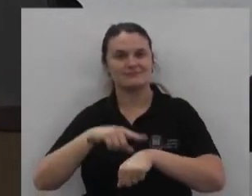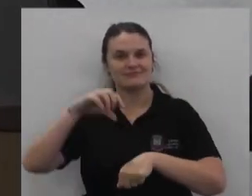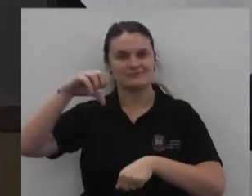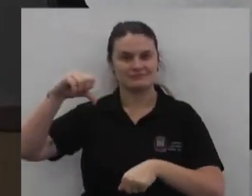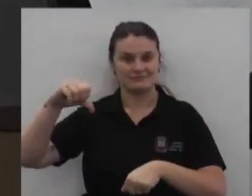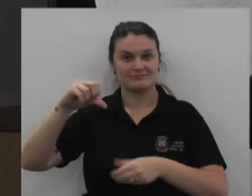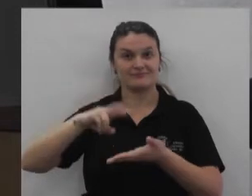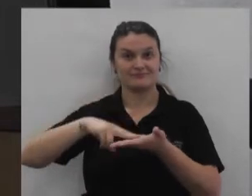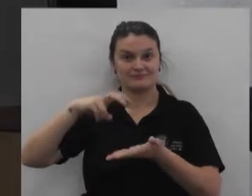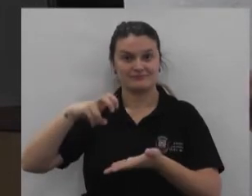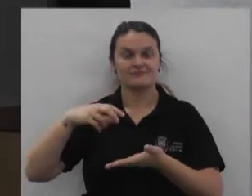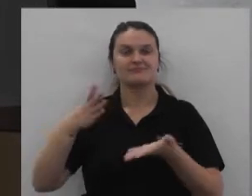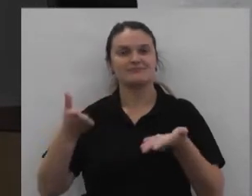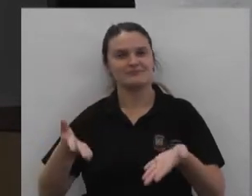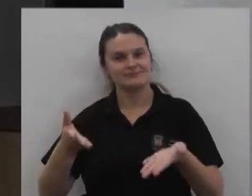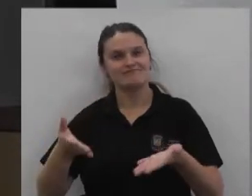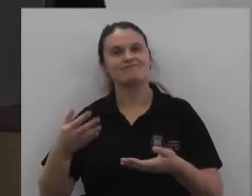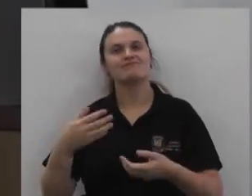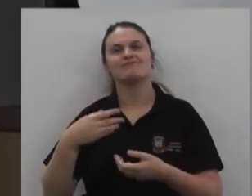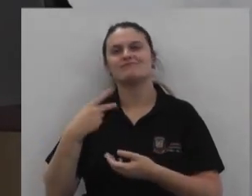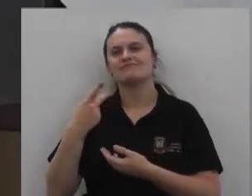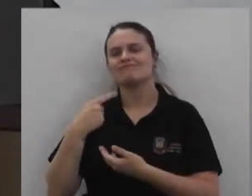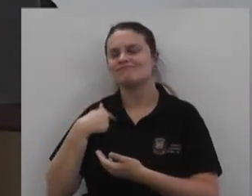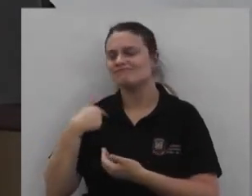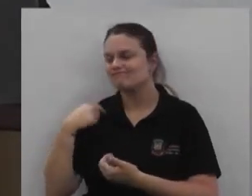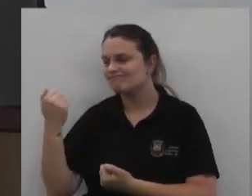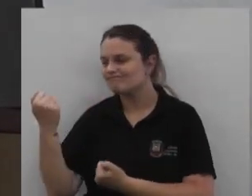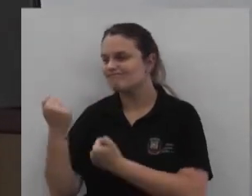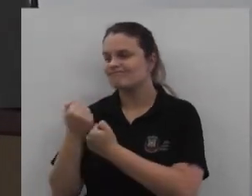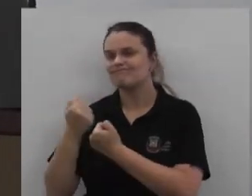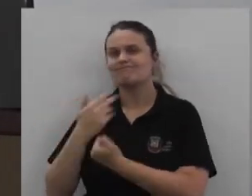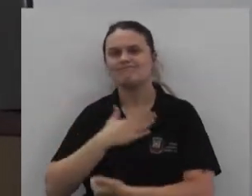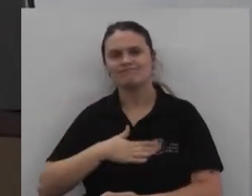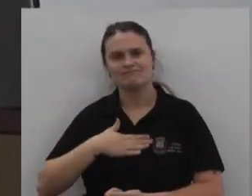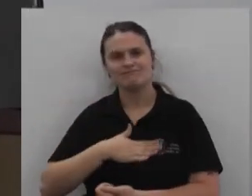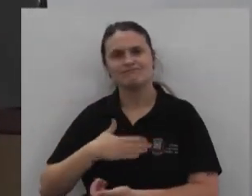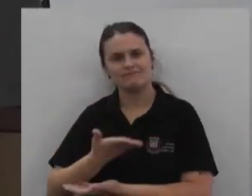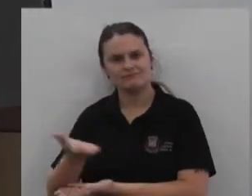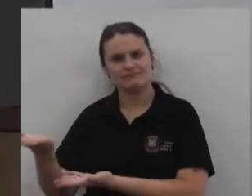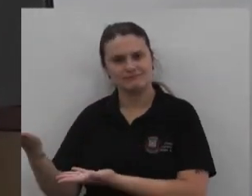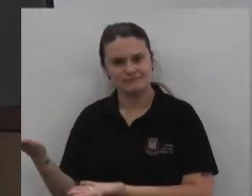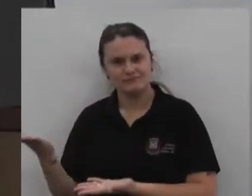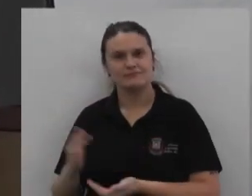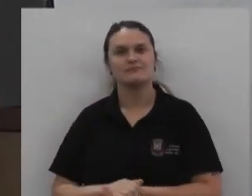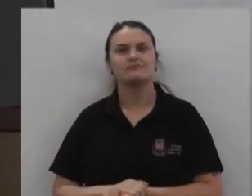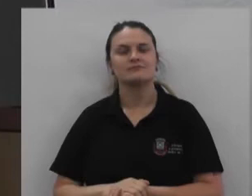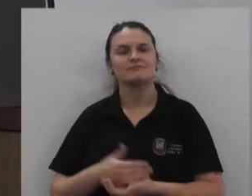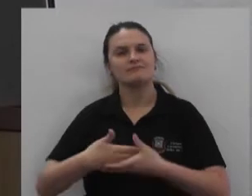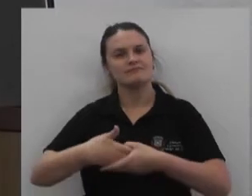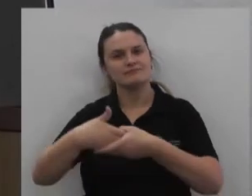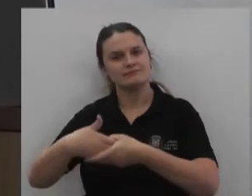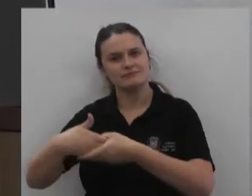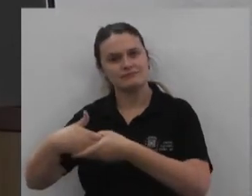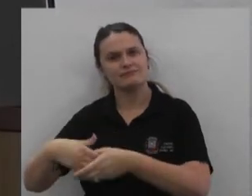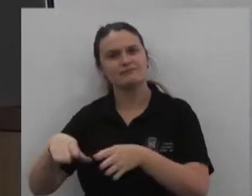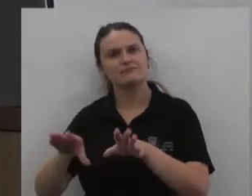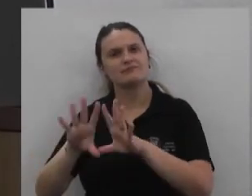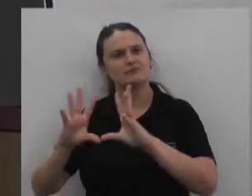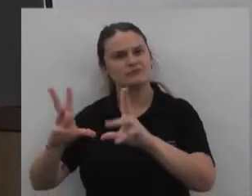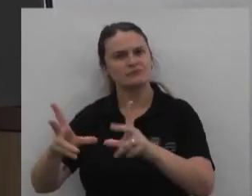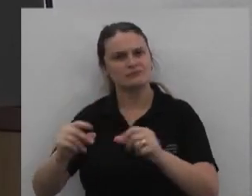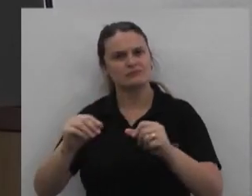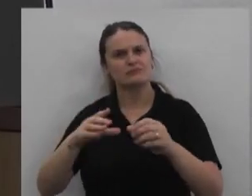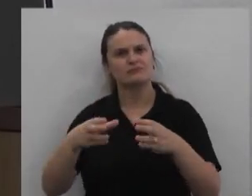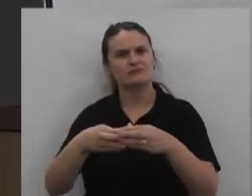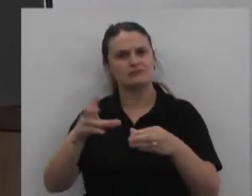Vim aqui para demonstrar o meu apreço A minha consideração por vocês Cumprimentar também Toda